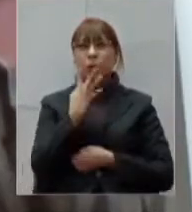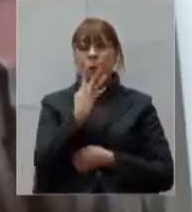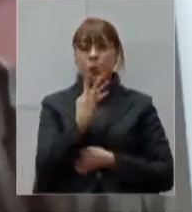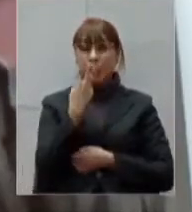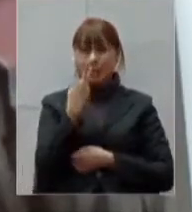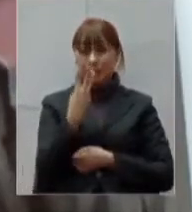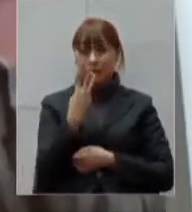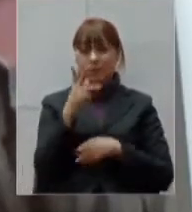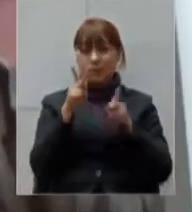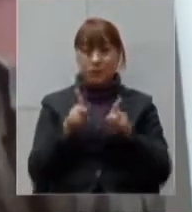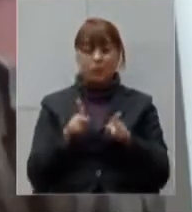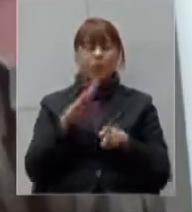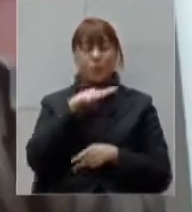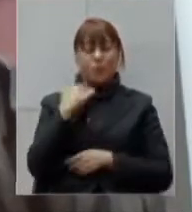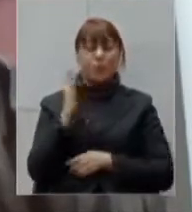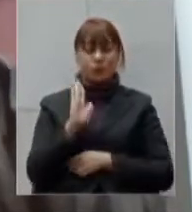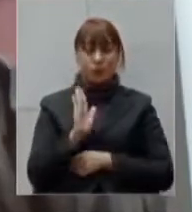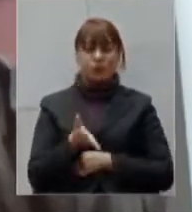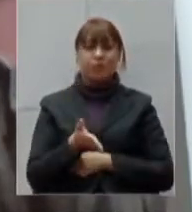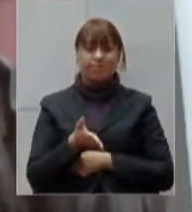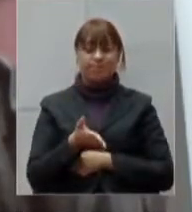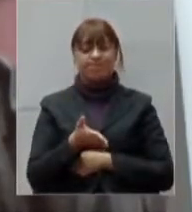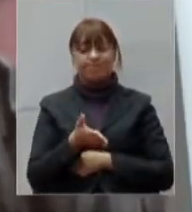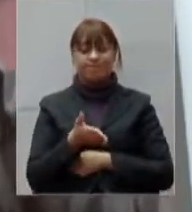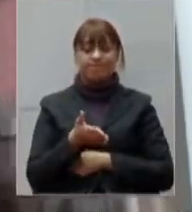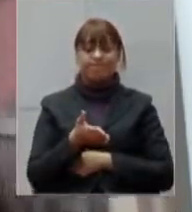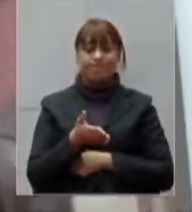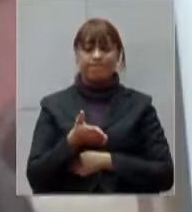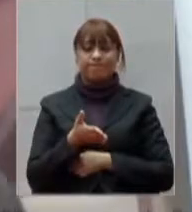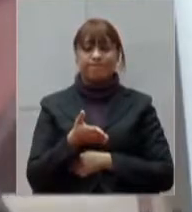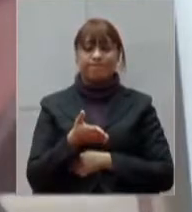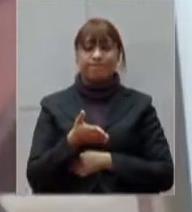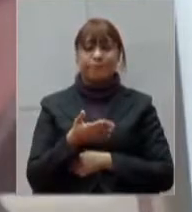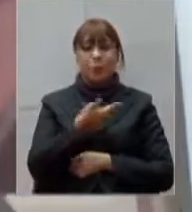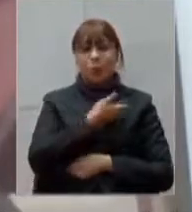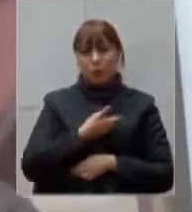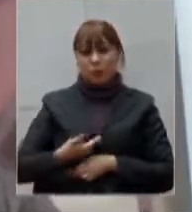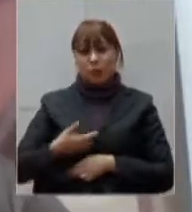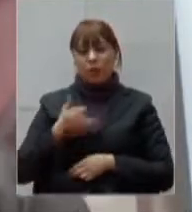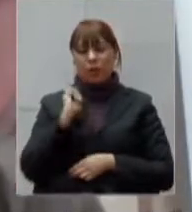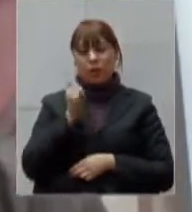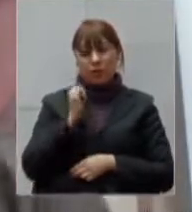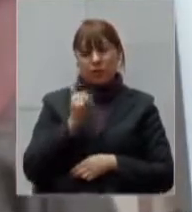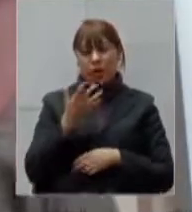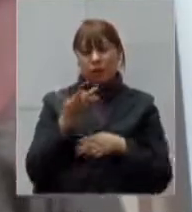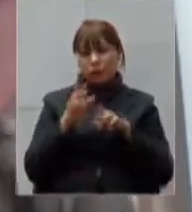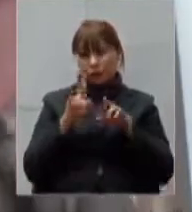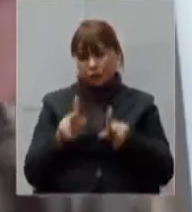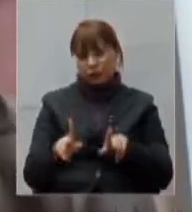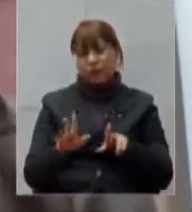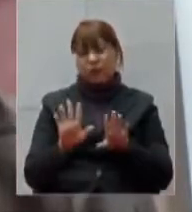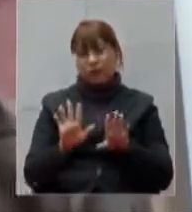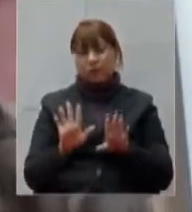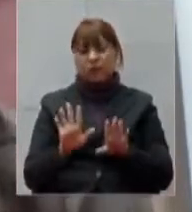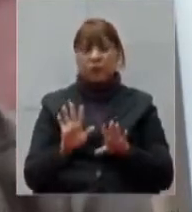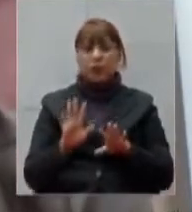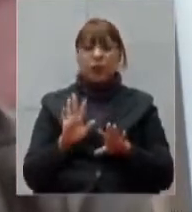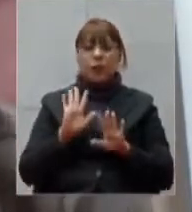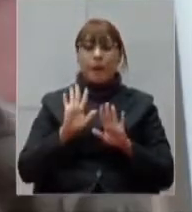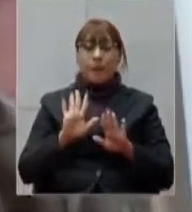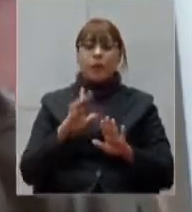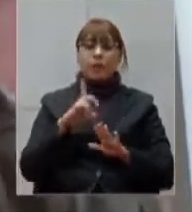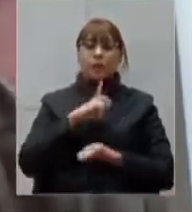registrados, um número um pouco superior daqueles que é informado pelo governo do Estado. Já ultrapassamos a ordem de